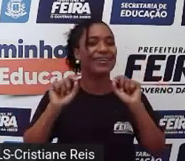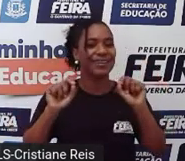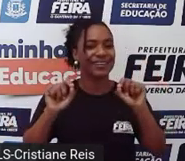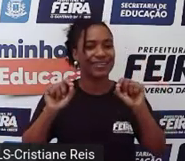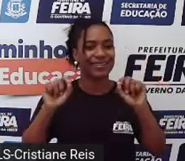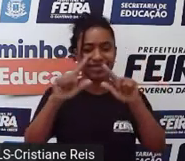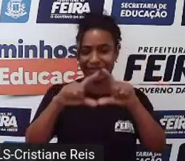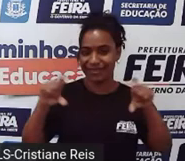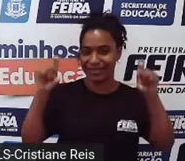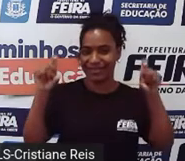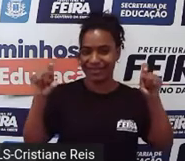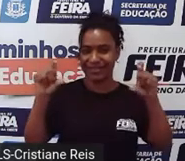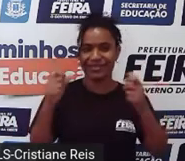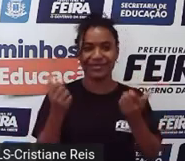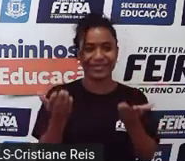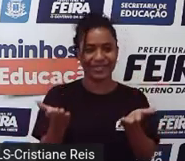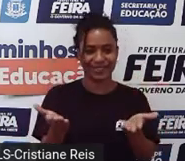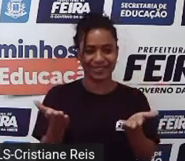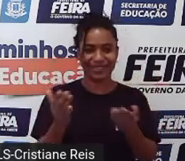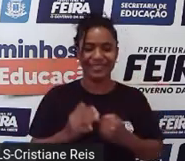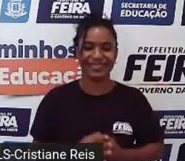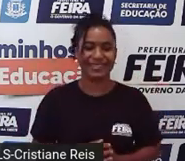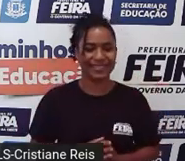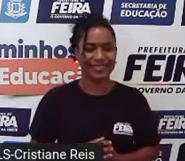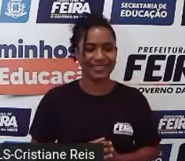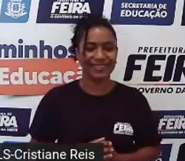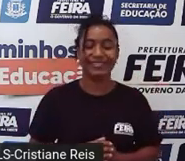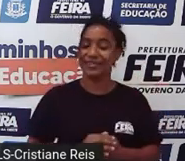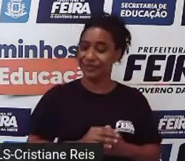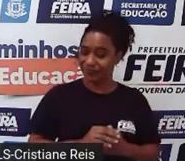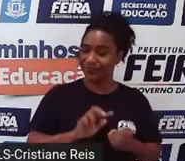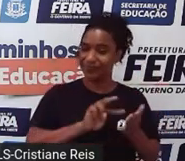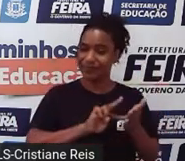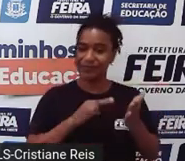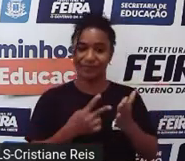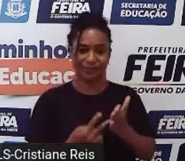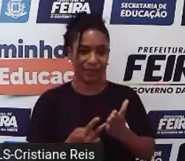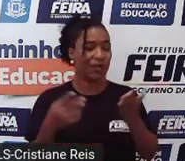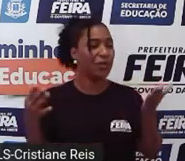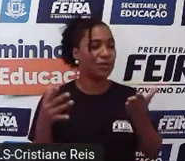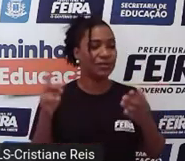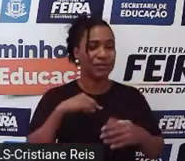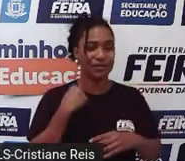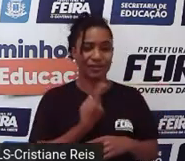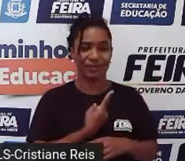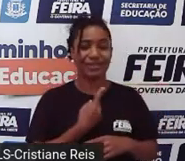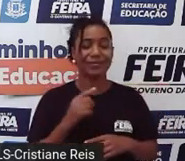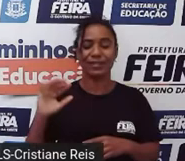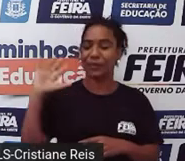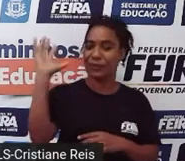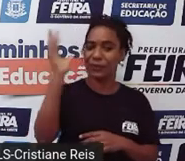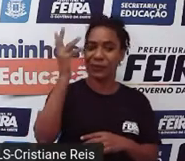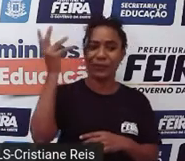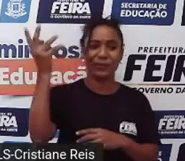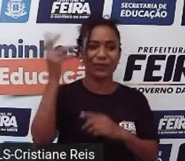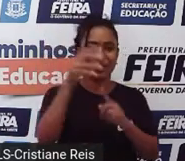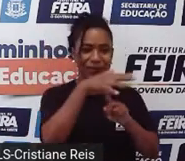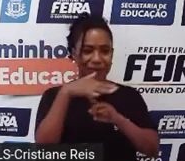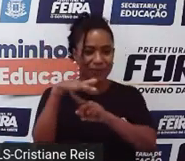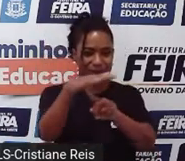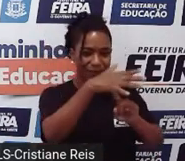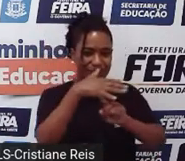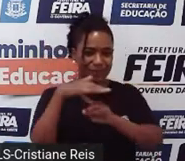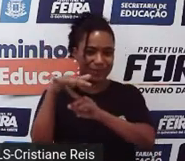We are talking about weather and seasons. Então, nós vamos falar sobre o tempo e as estações do ano.